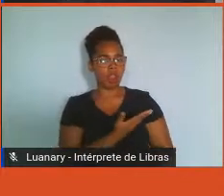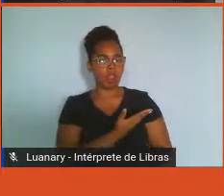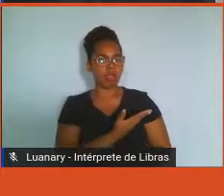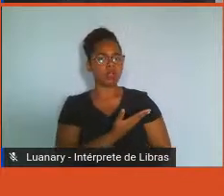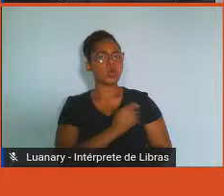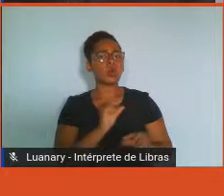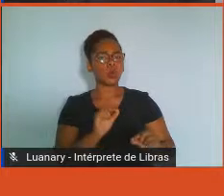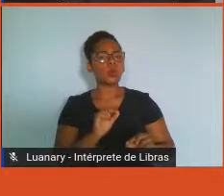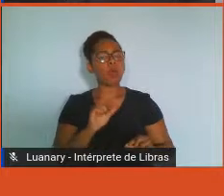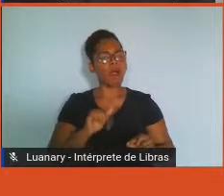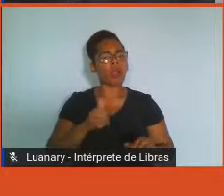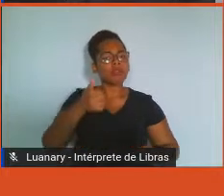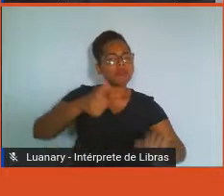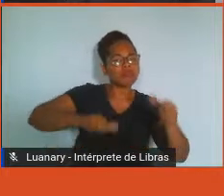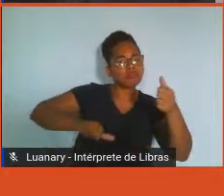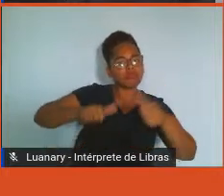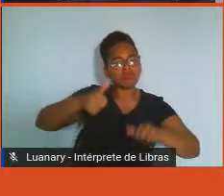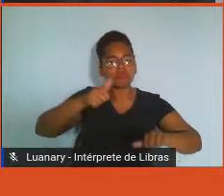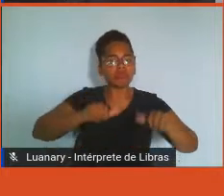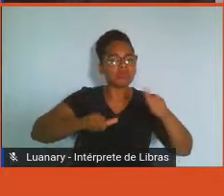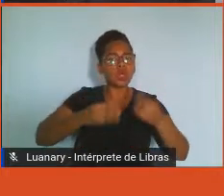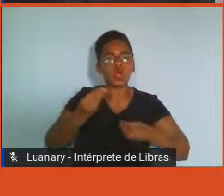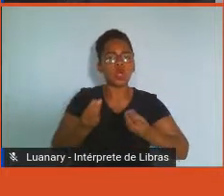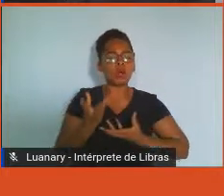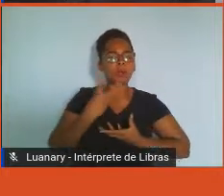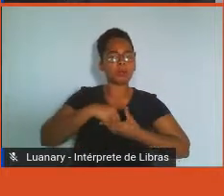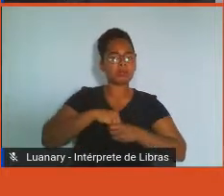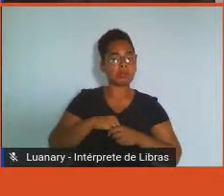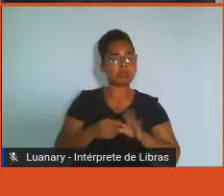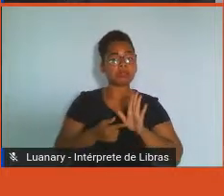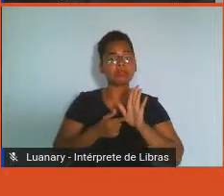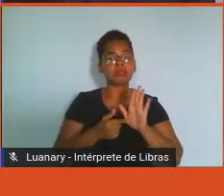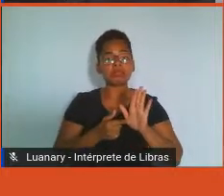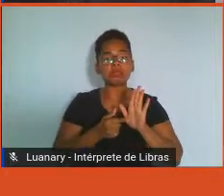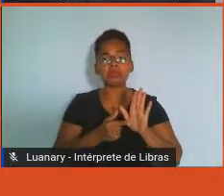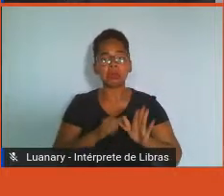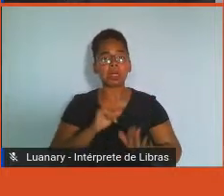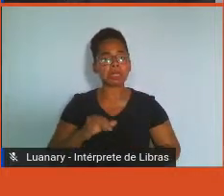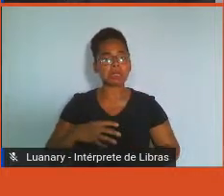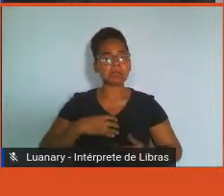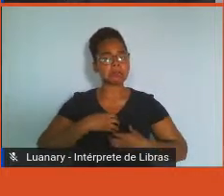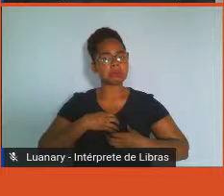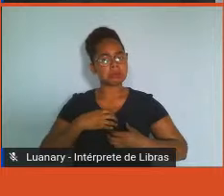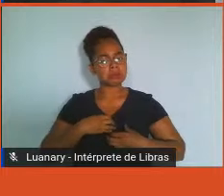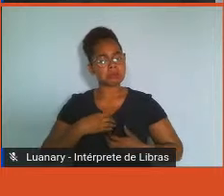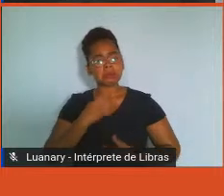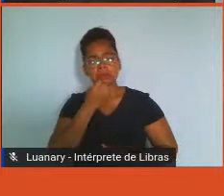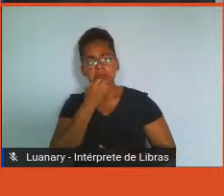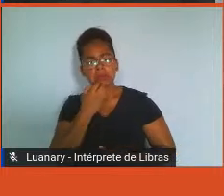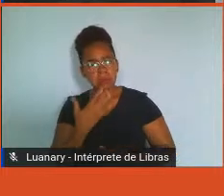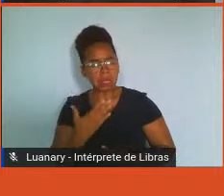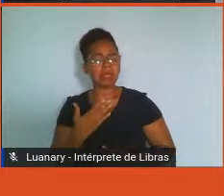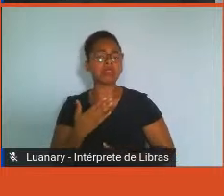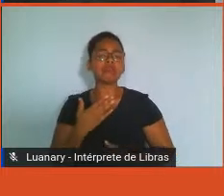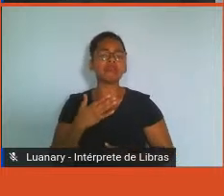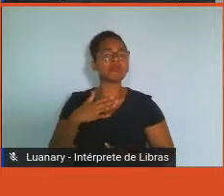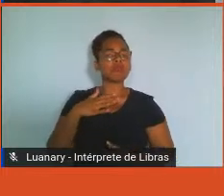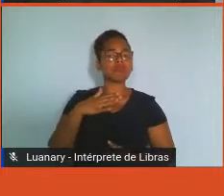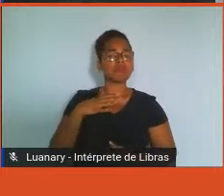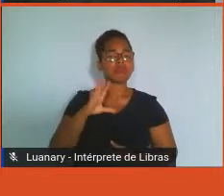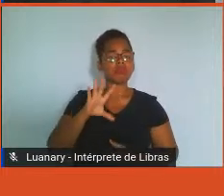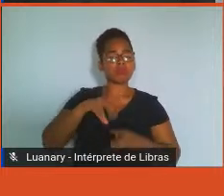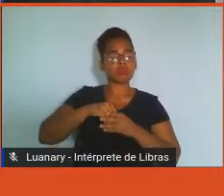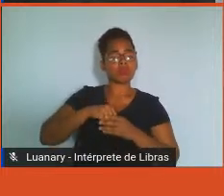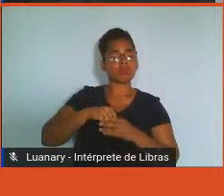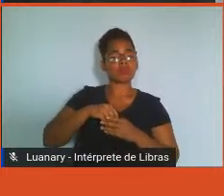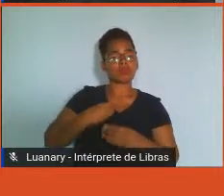integralidade, onde nós dizemos o quanto se está satisfeito em cada área dessa vida, dentro